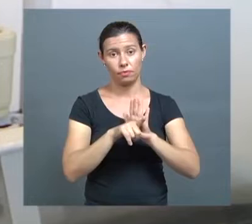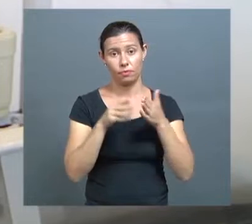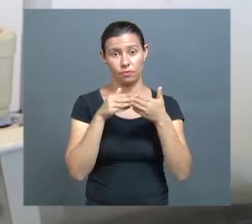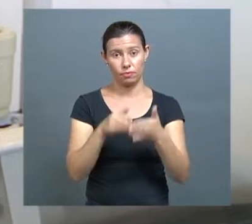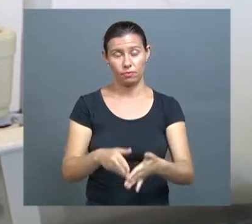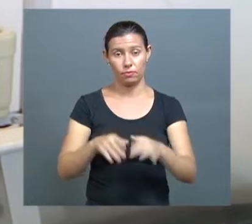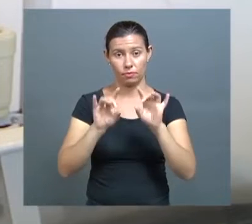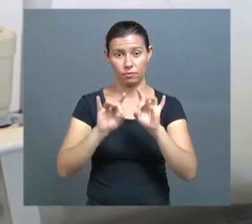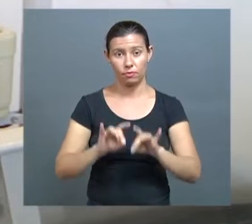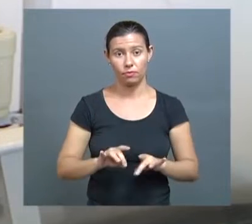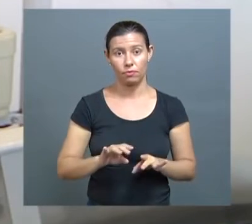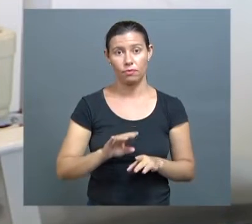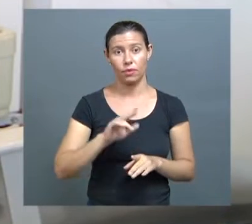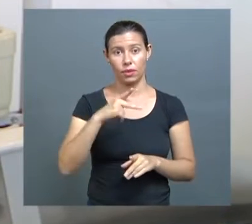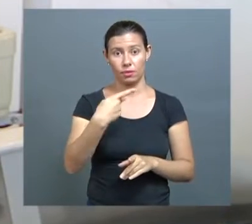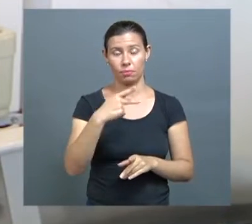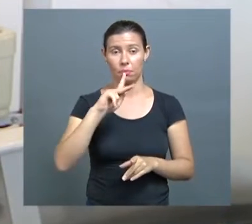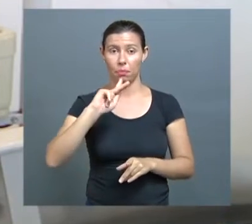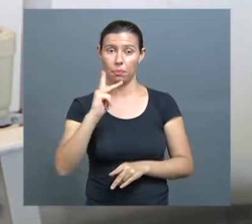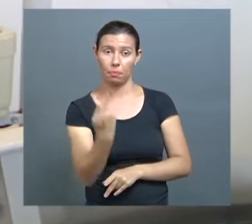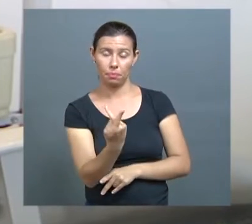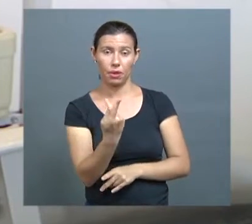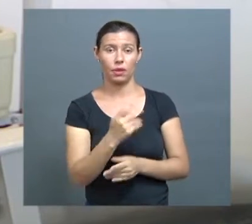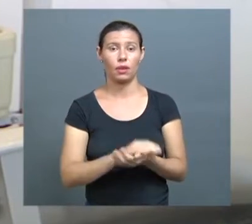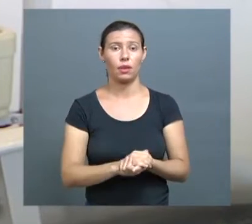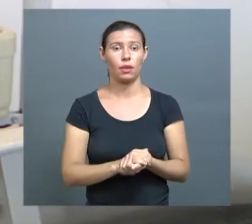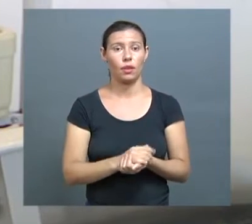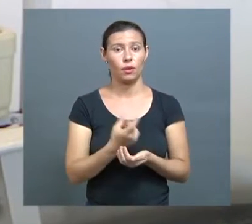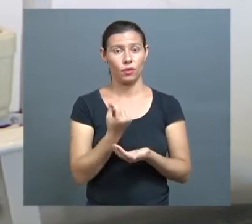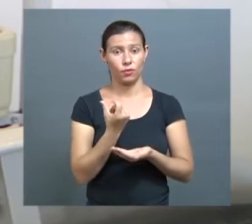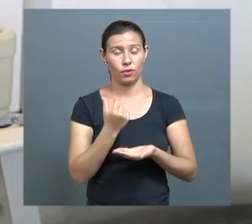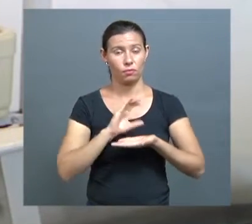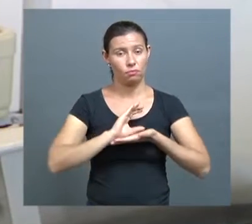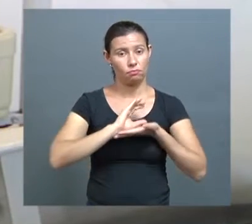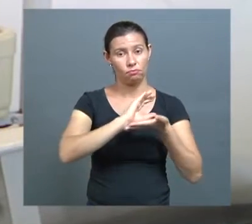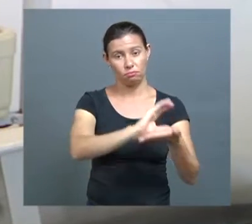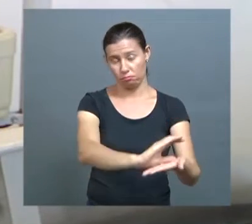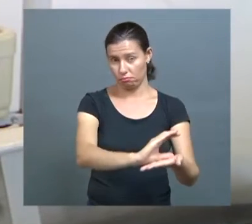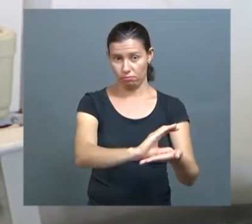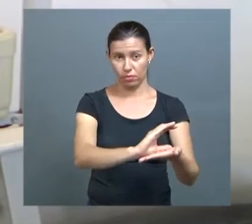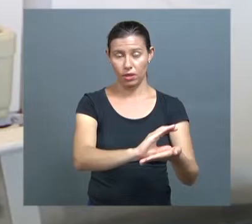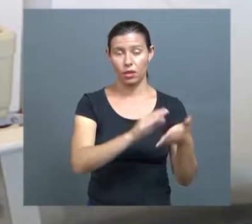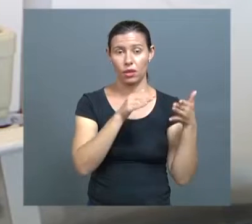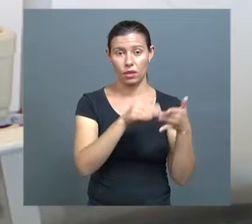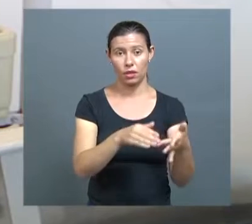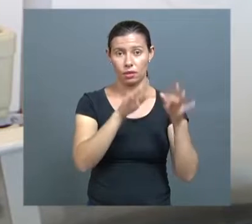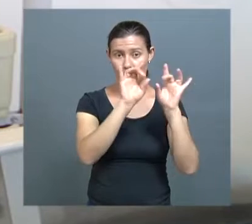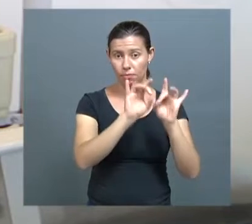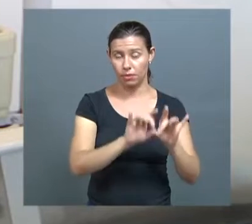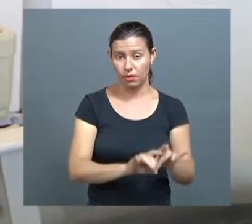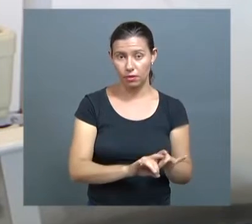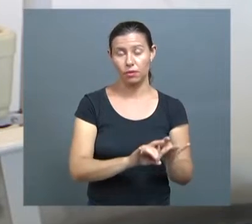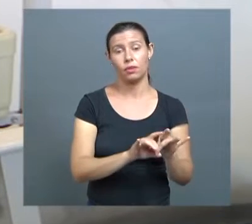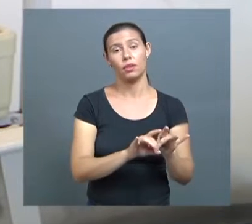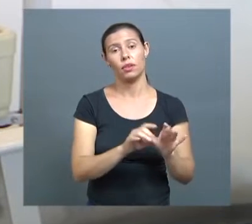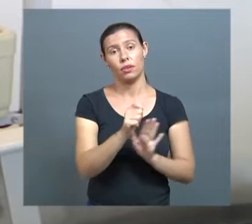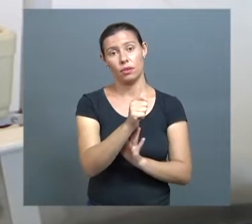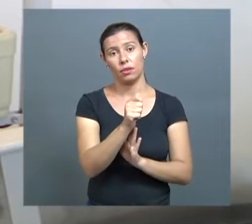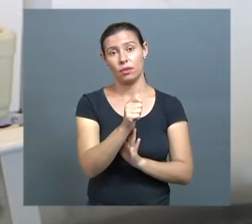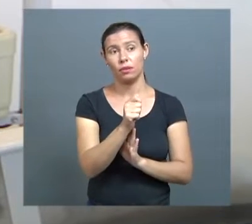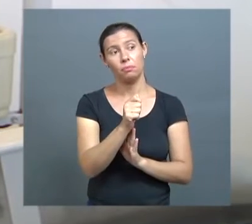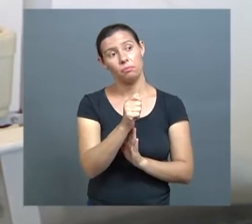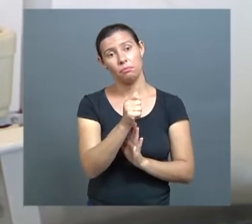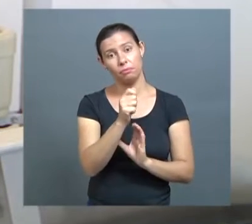da APH. A APH é a sigla do adicional de plantão hospitalar. Então, é uma remuneração específica para essa atividade que tem também